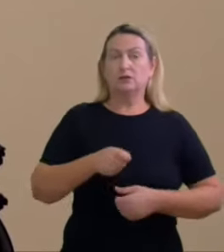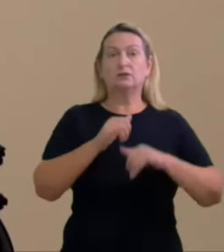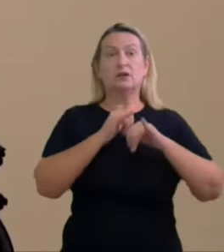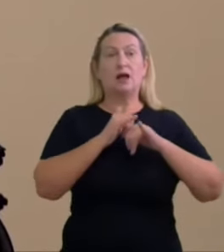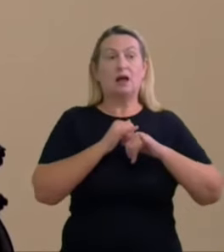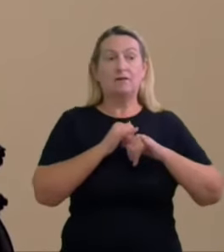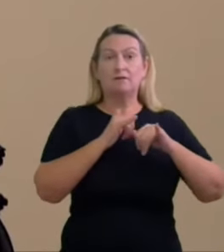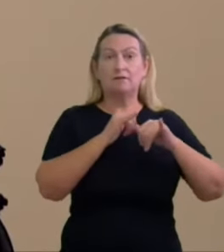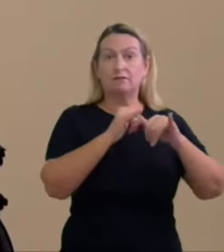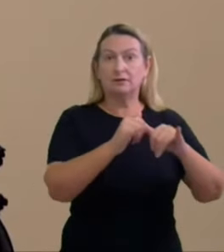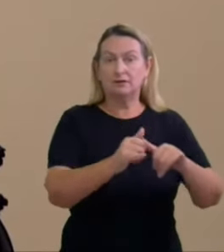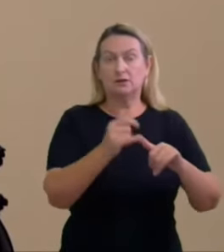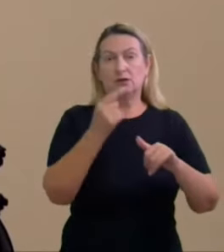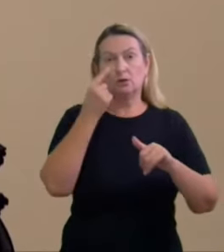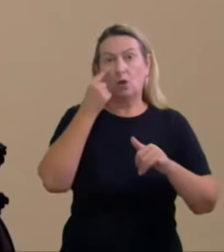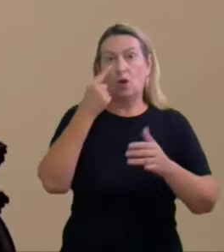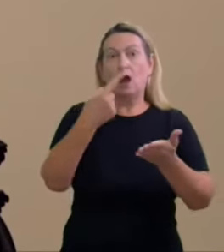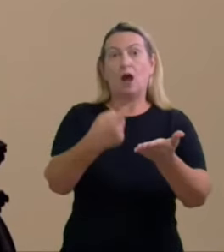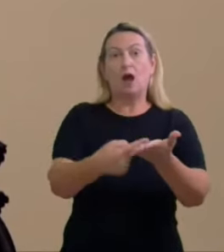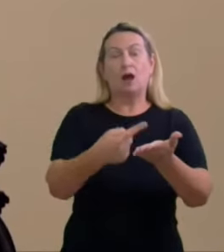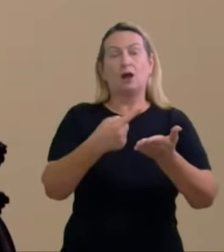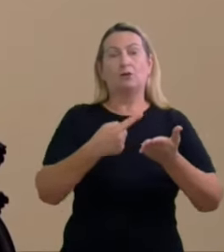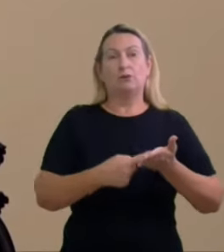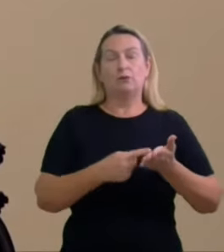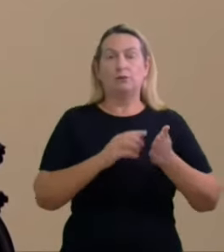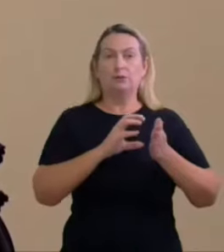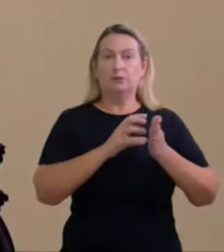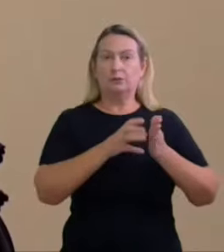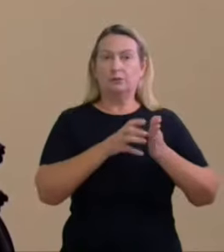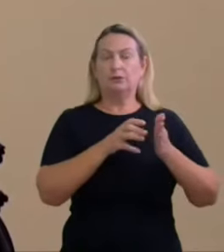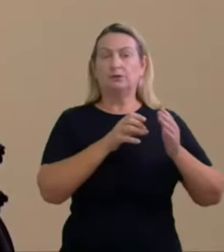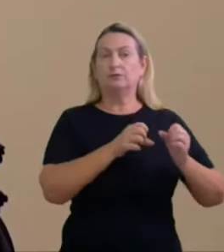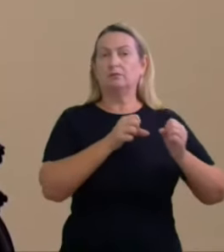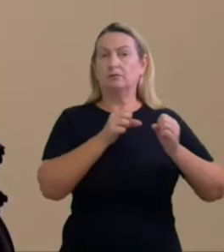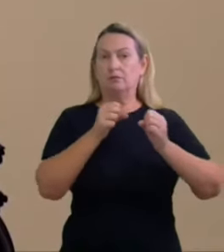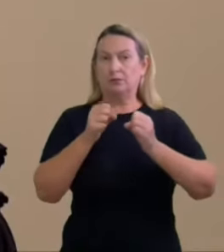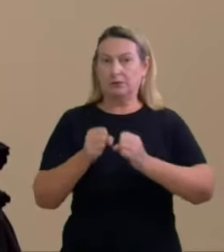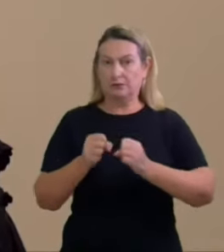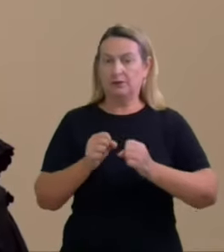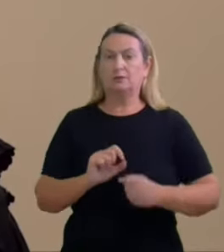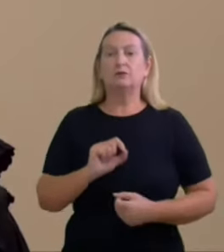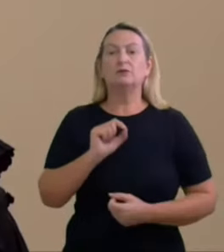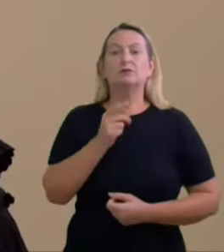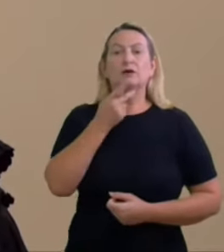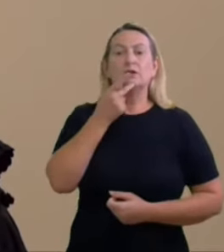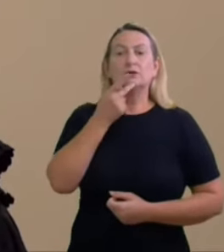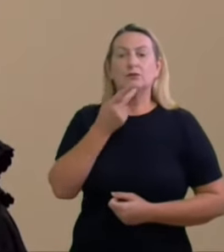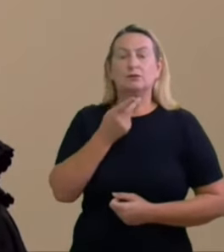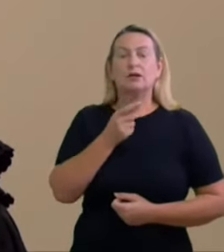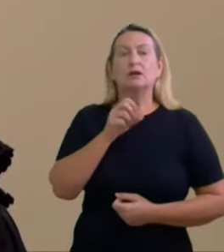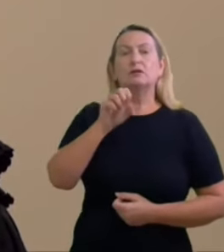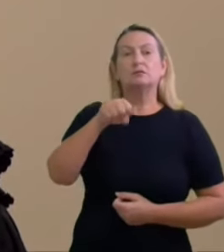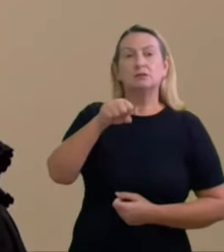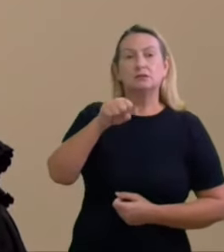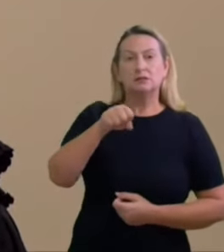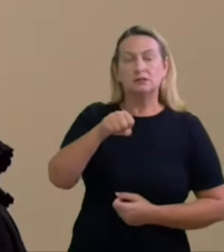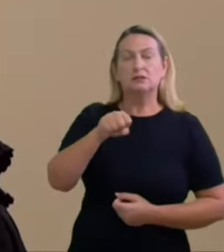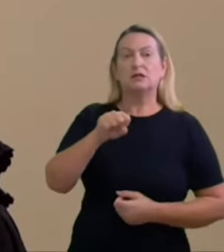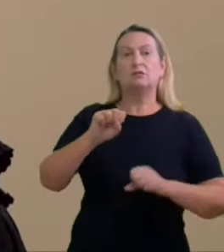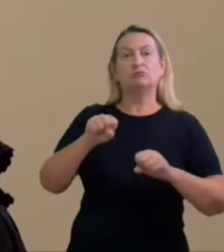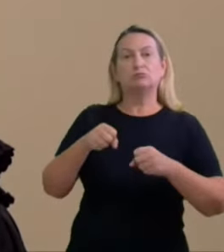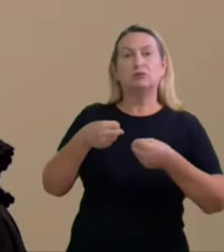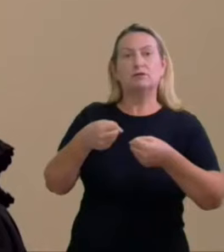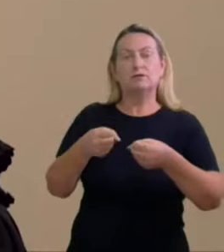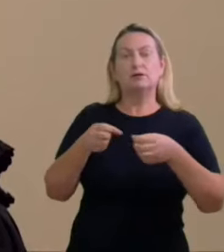a outro acordo do Podemos e constando assim que tinham sido realizados em favor da comissão executiva nacional do